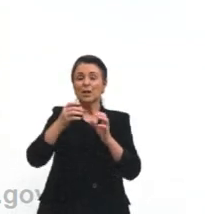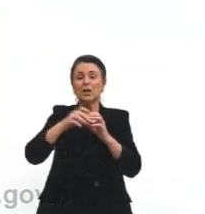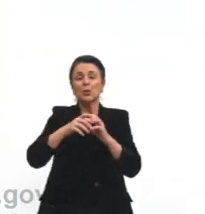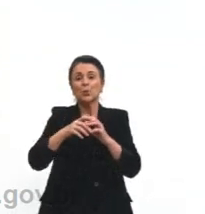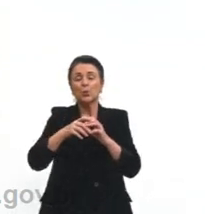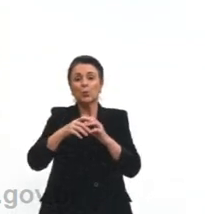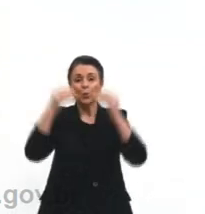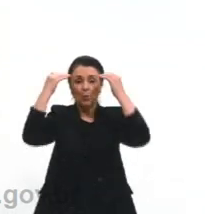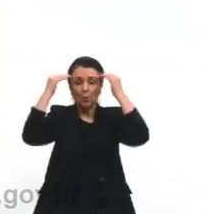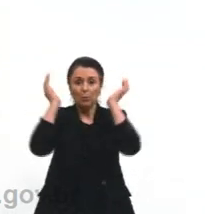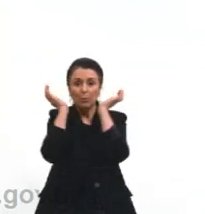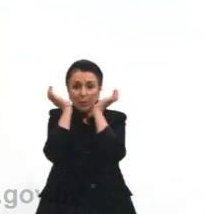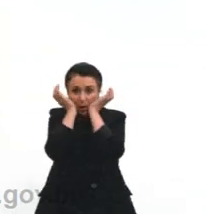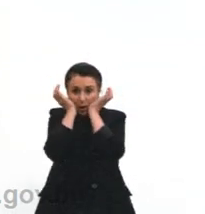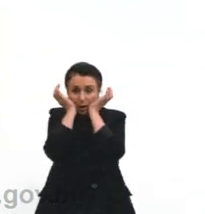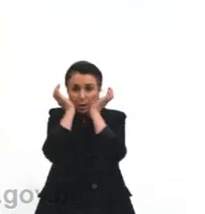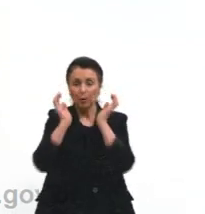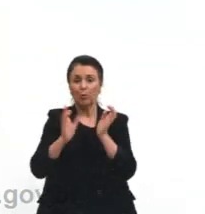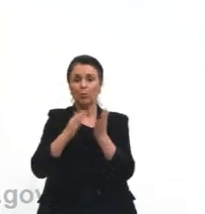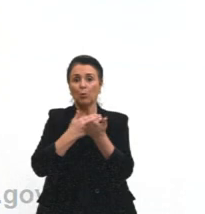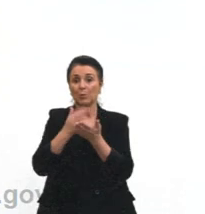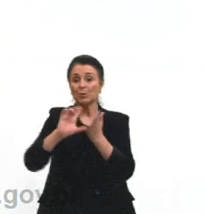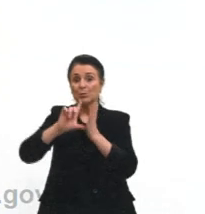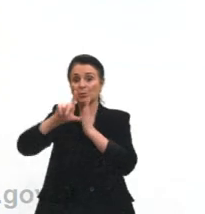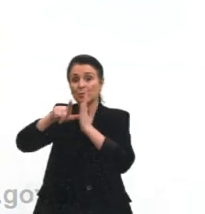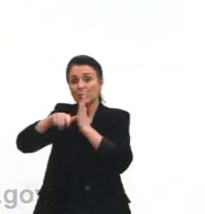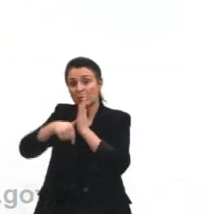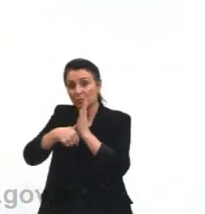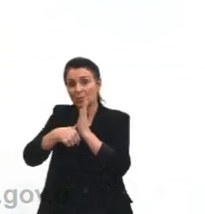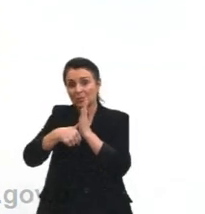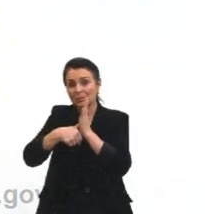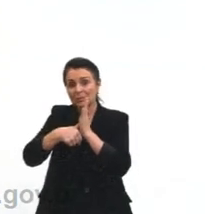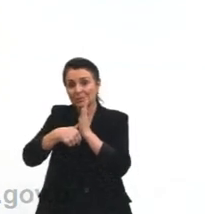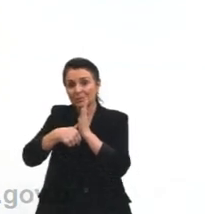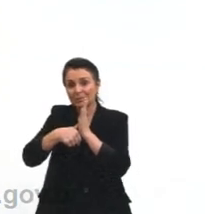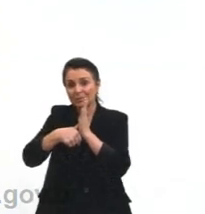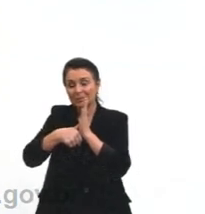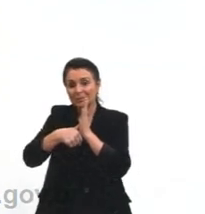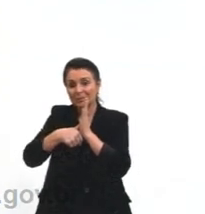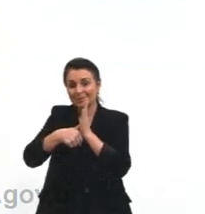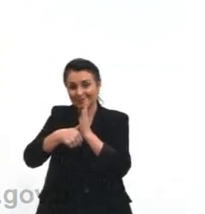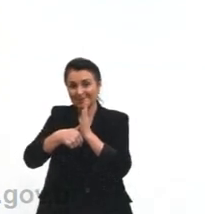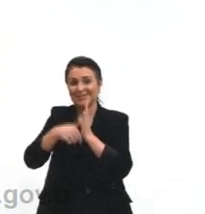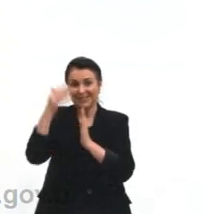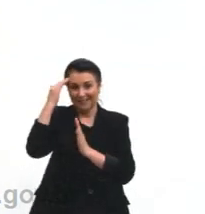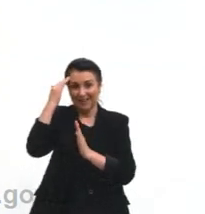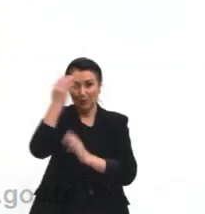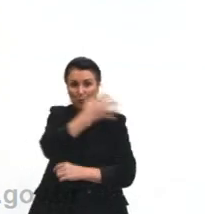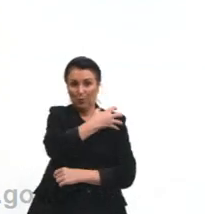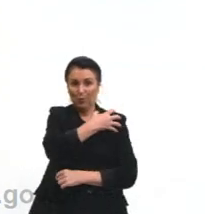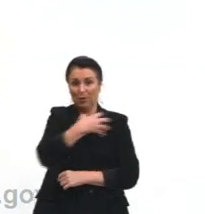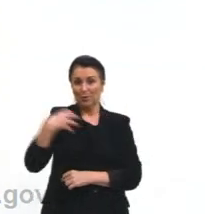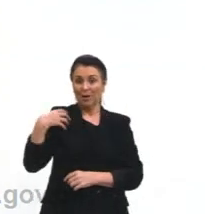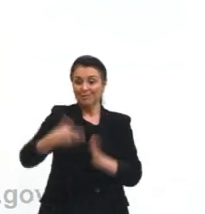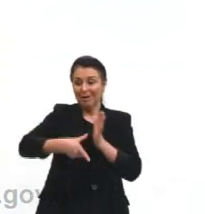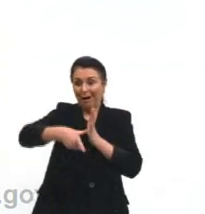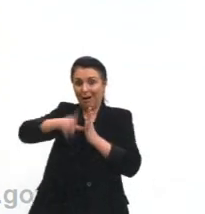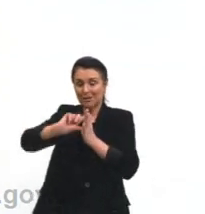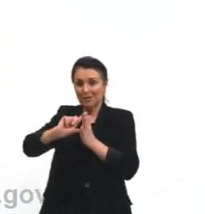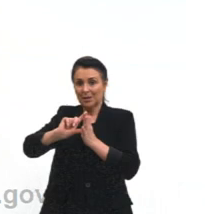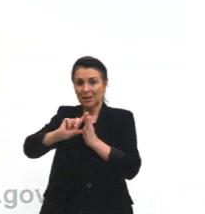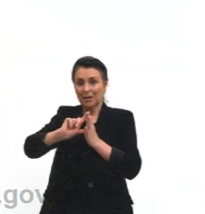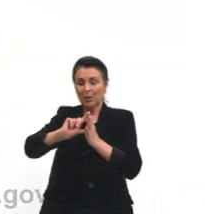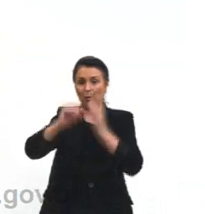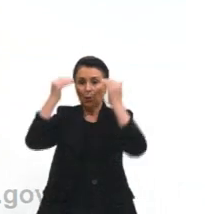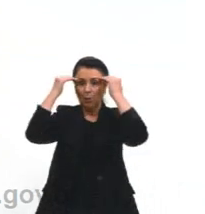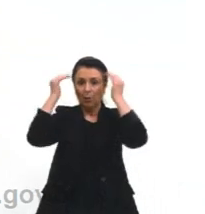é muito mais recente o Copérnico do que o Aristóteles. As ideias do Aristóteles,